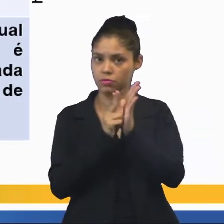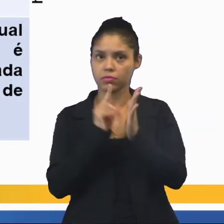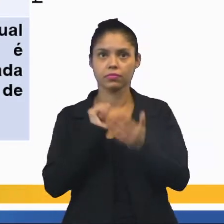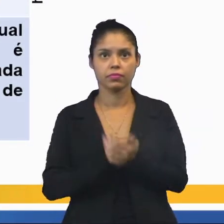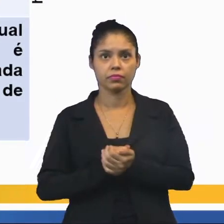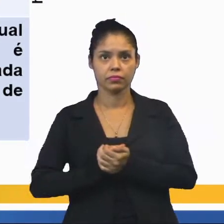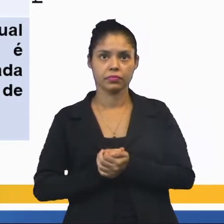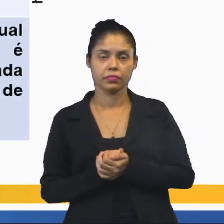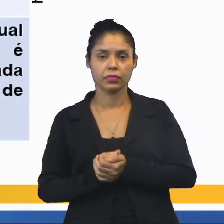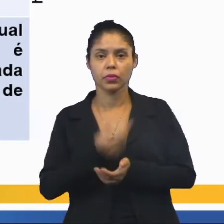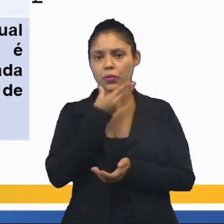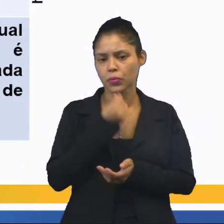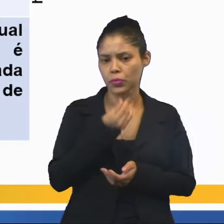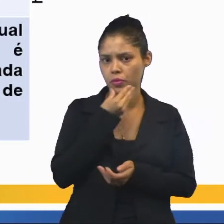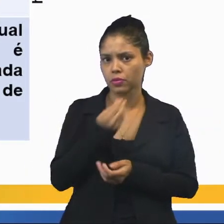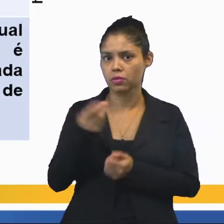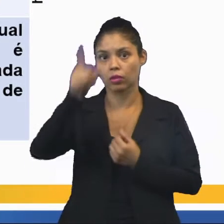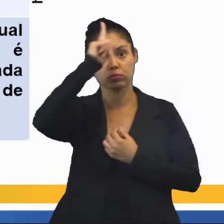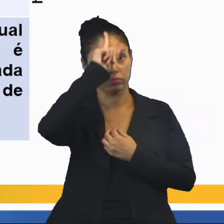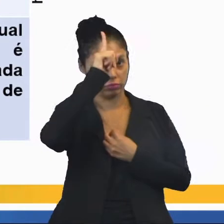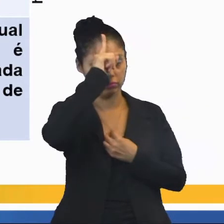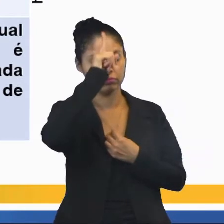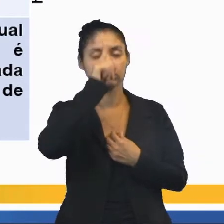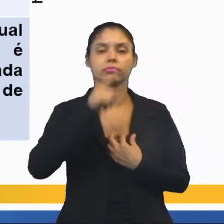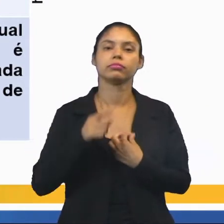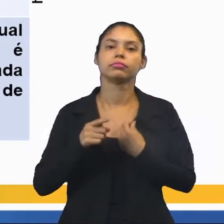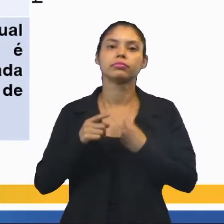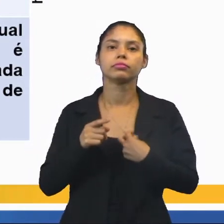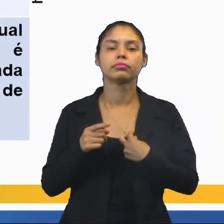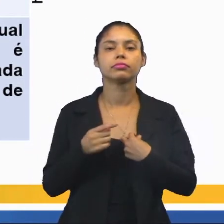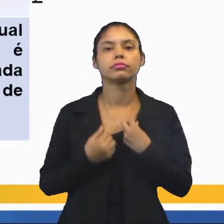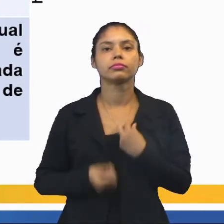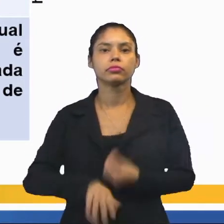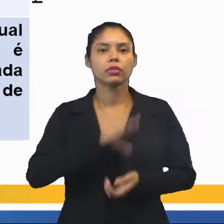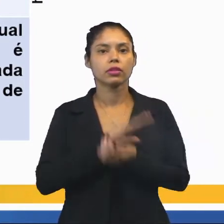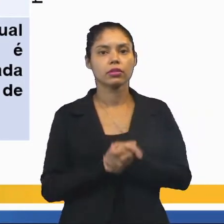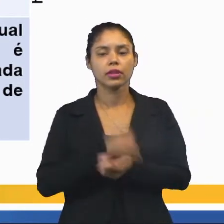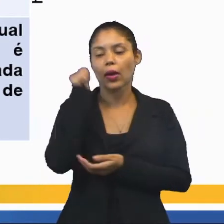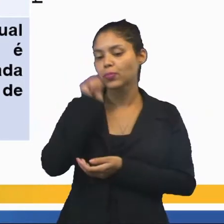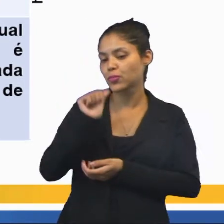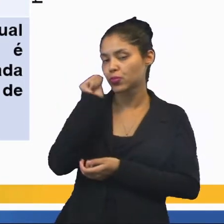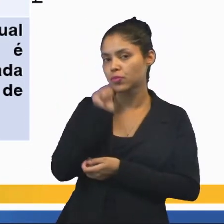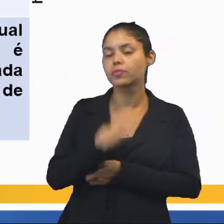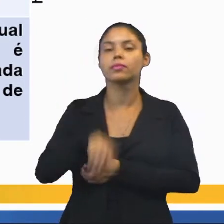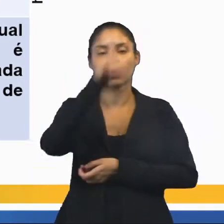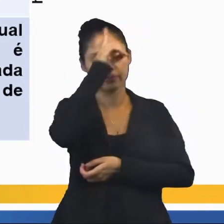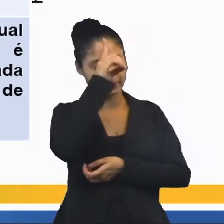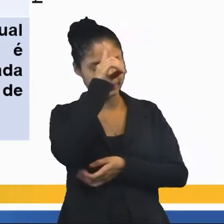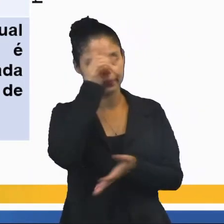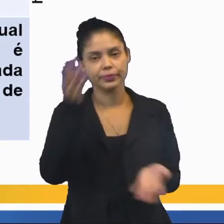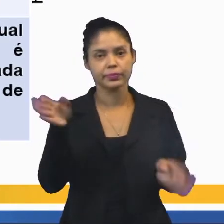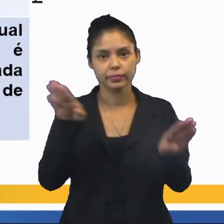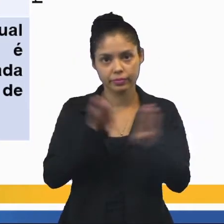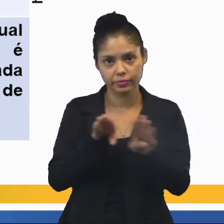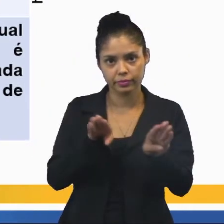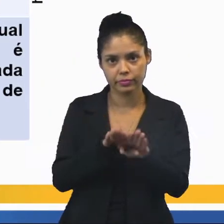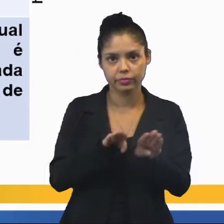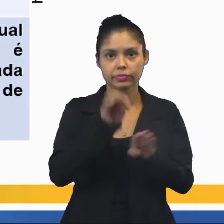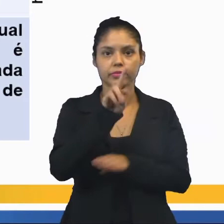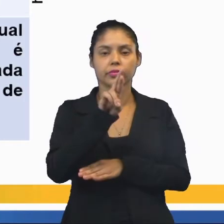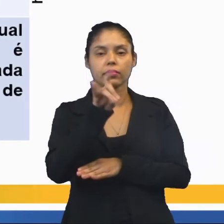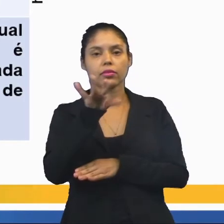do menino na vida adulta, da menina na vida adulta. Isso também é chamado ritual de